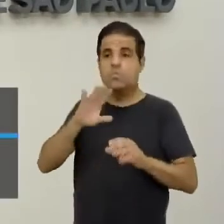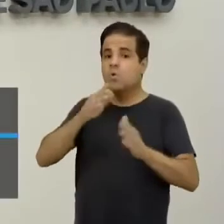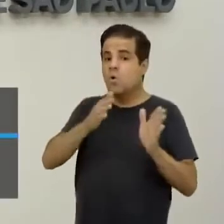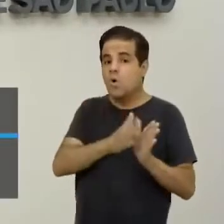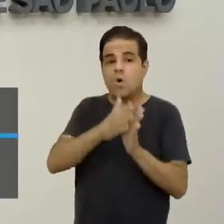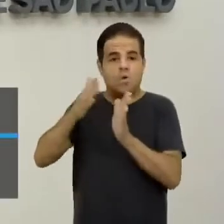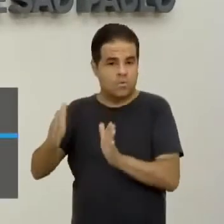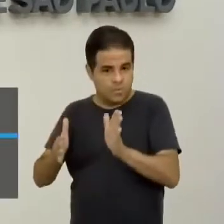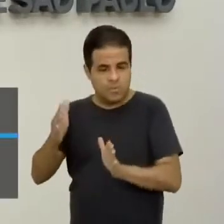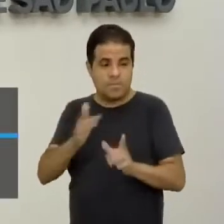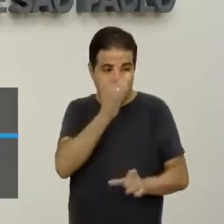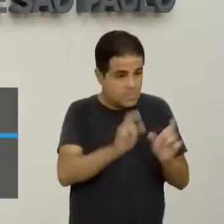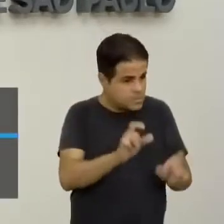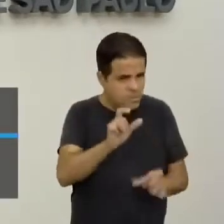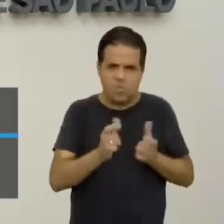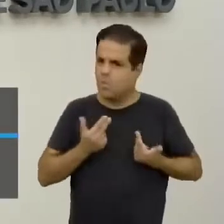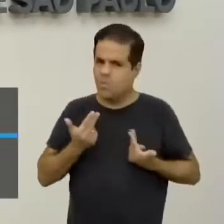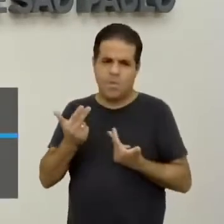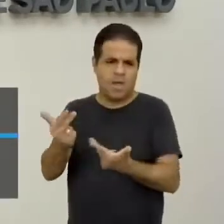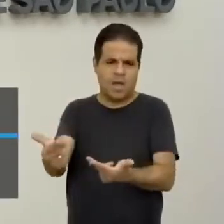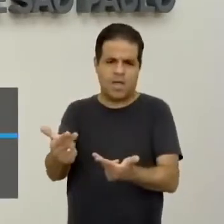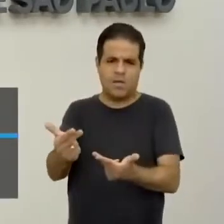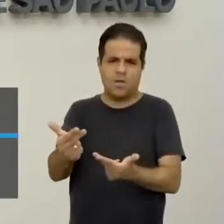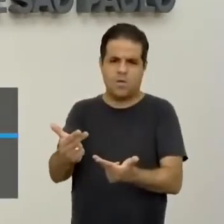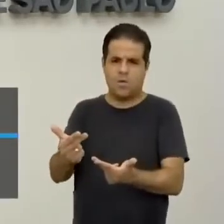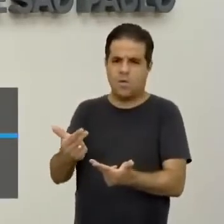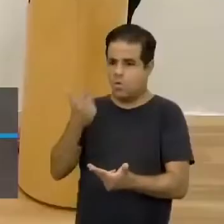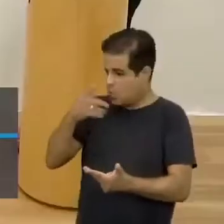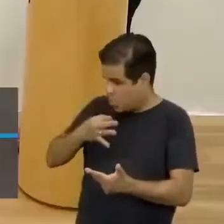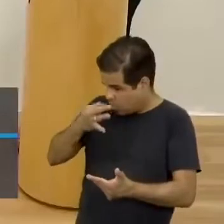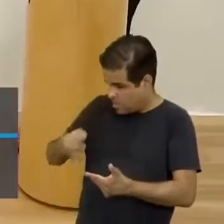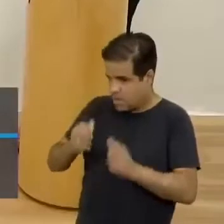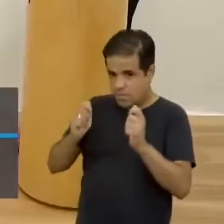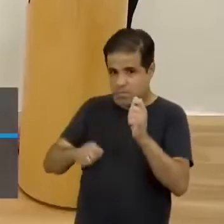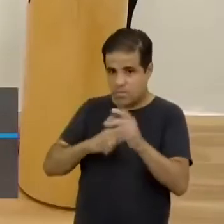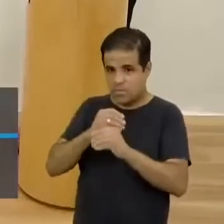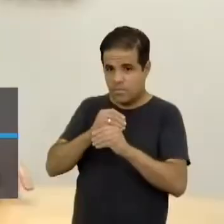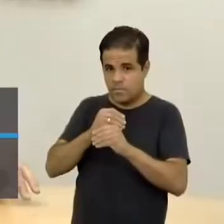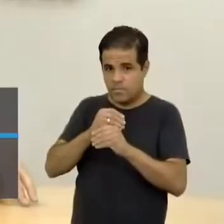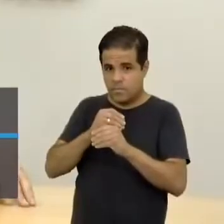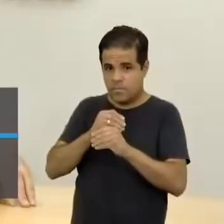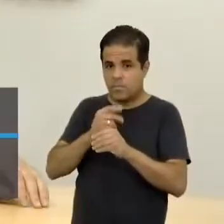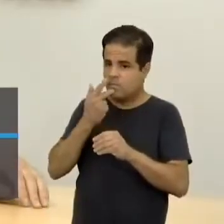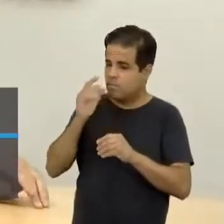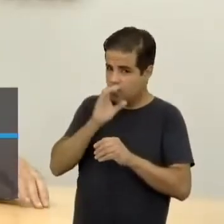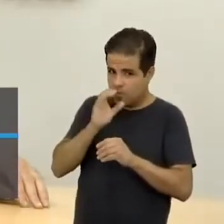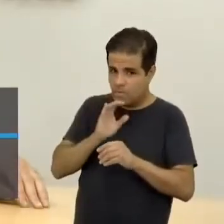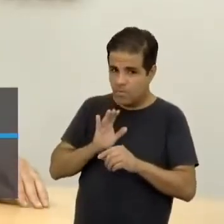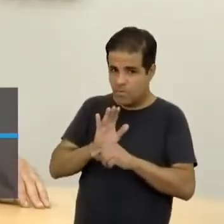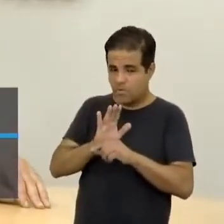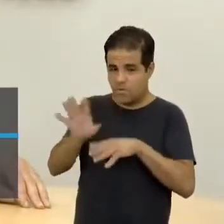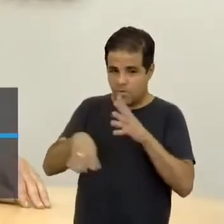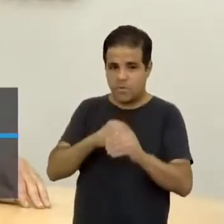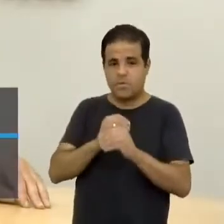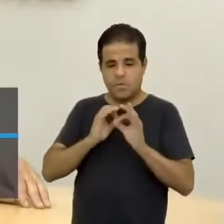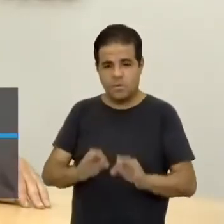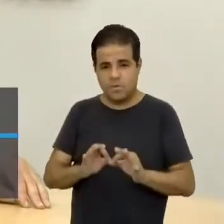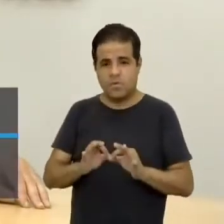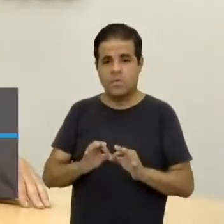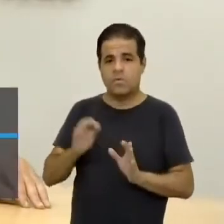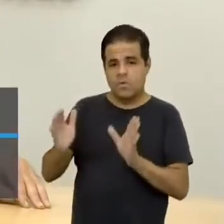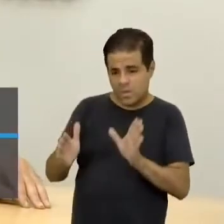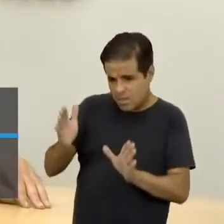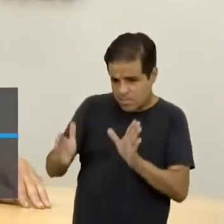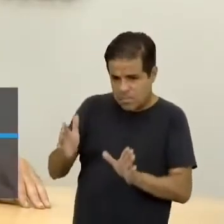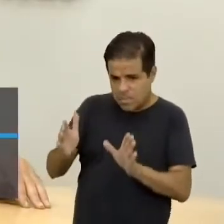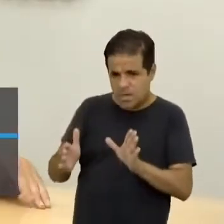tempo, mas os agentes continuavam os mesmos. Posso fazer uma fala rapidinha aqui, Janice? com certeza. Nesse